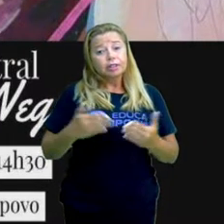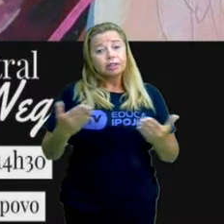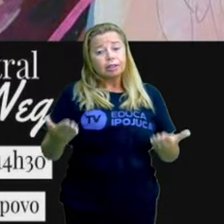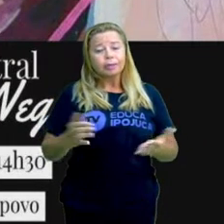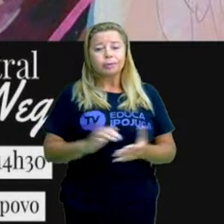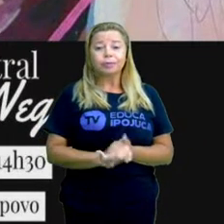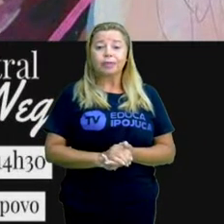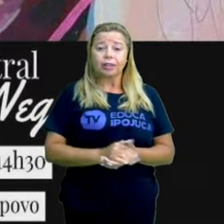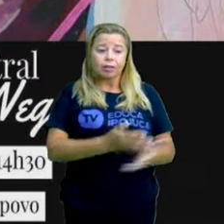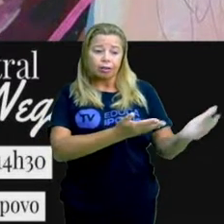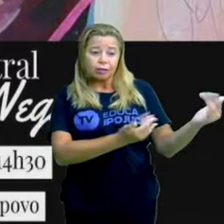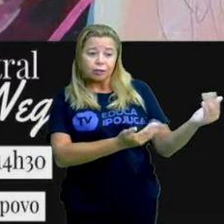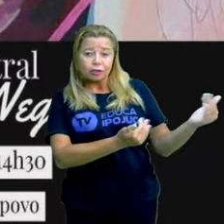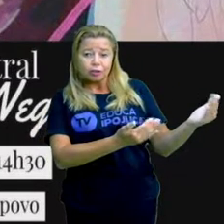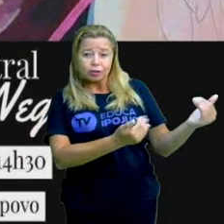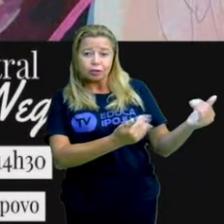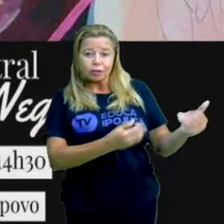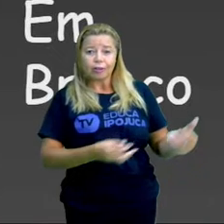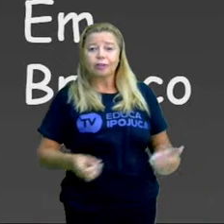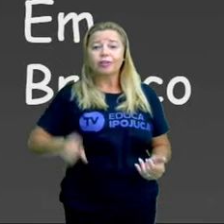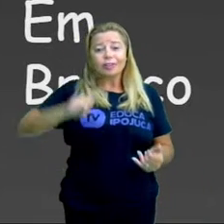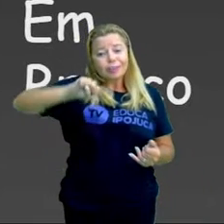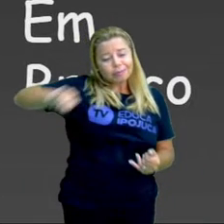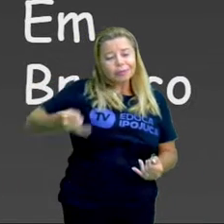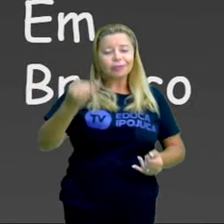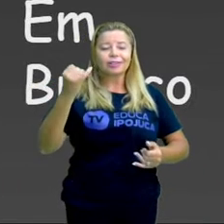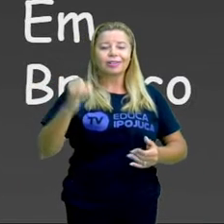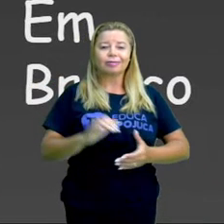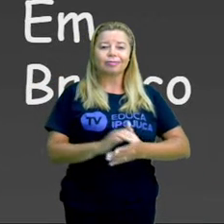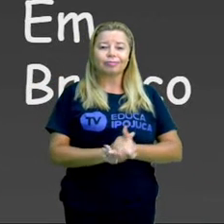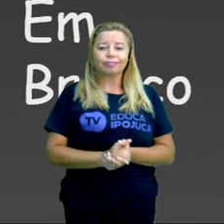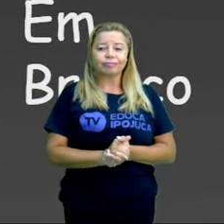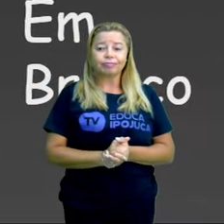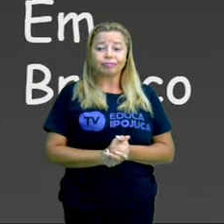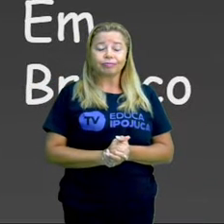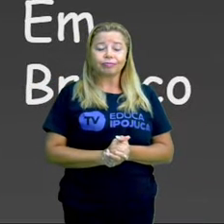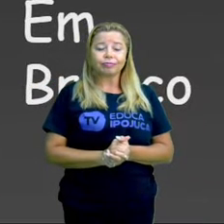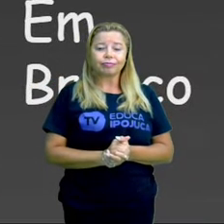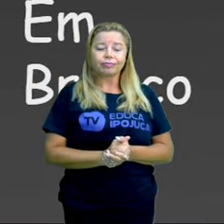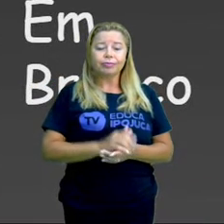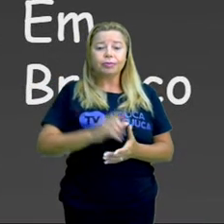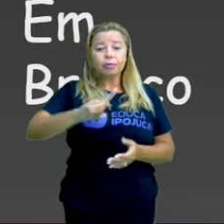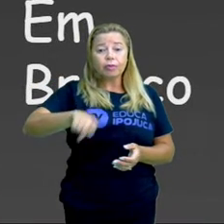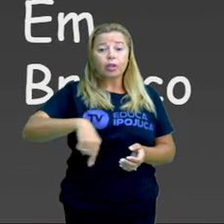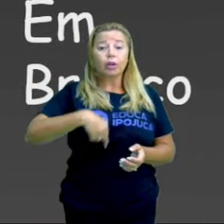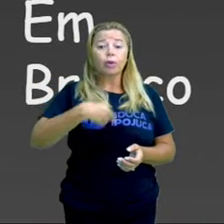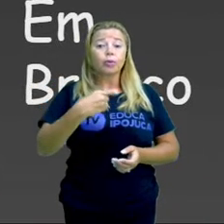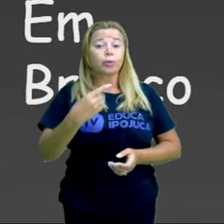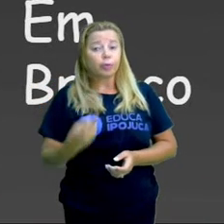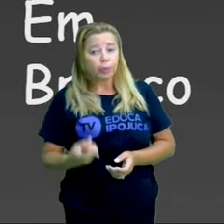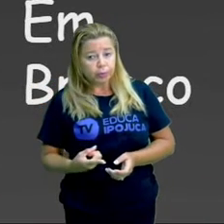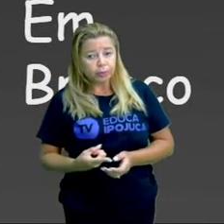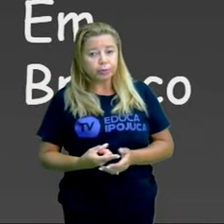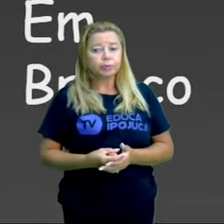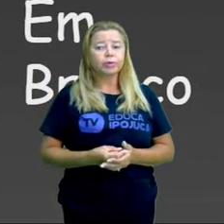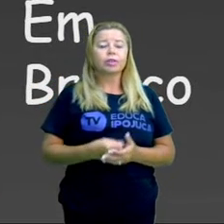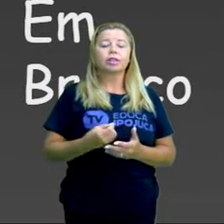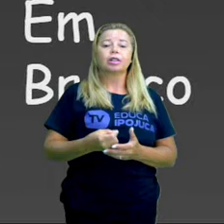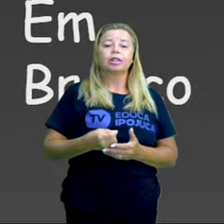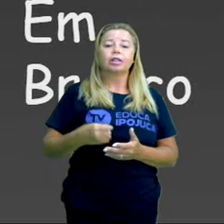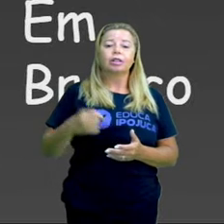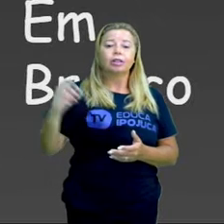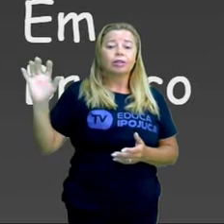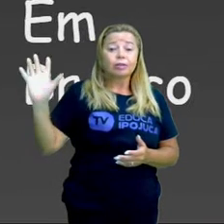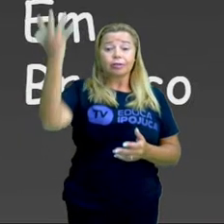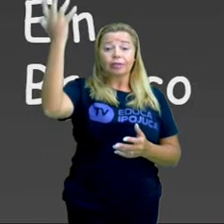para a nossa juventude, não é mesmo? Outra opção está em Nossa Senhora do Ó, que é o